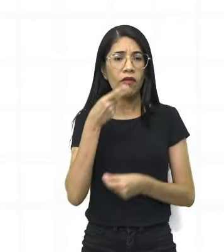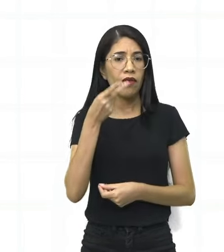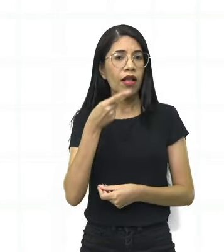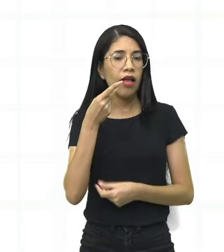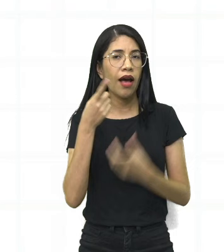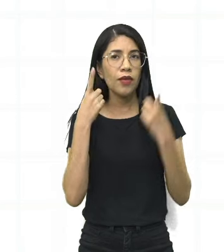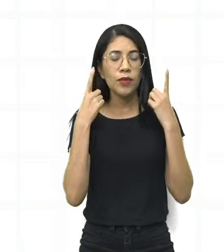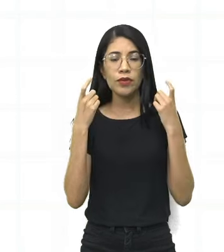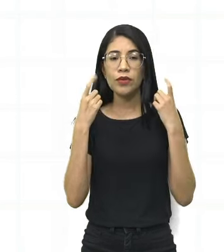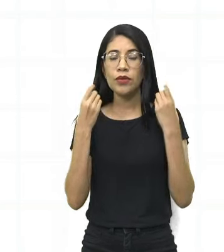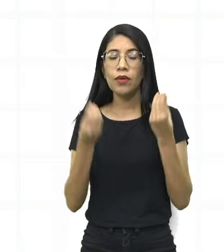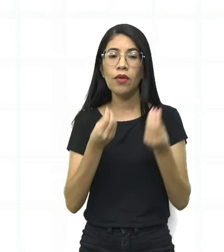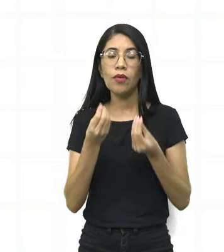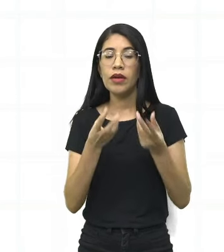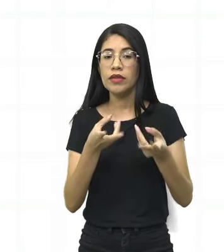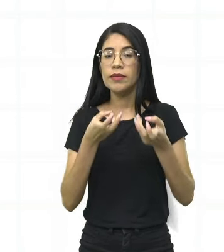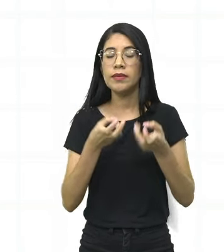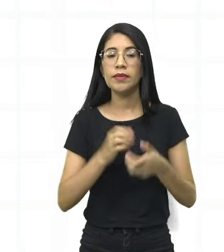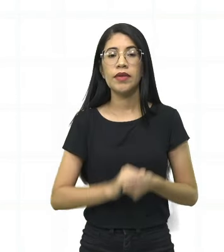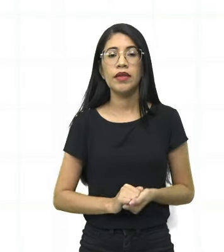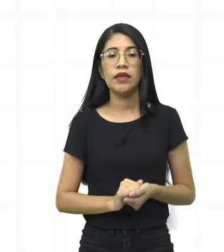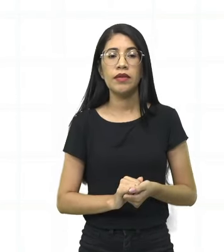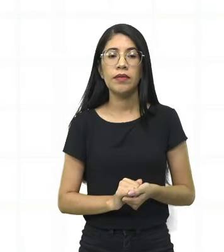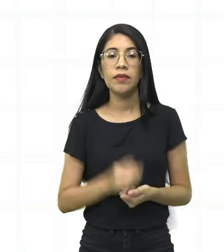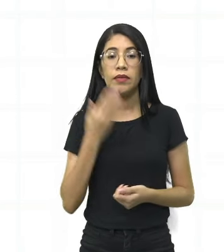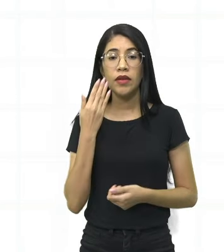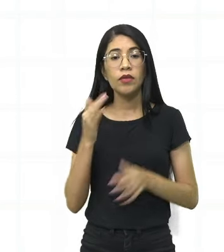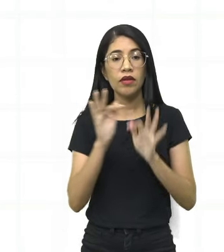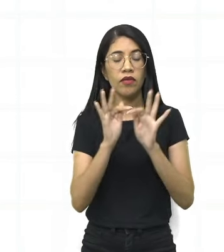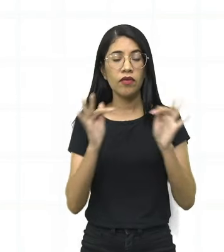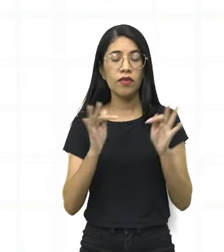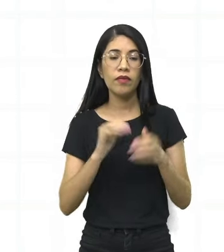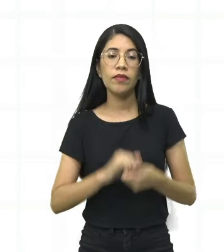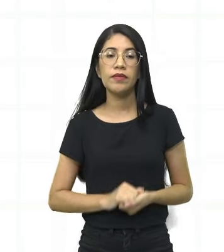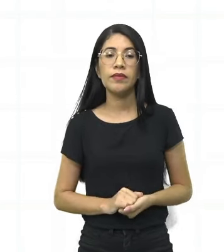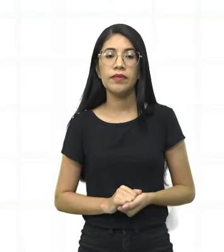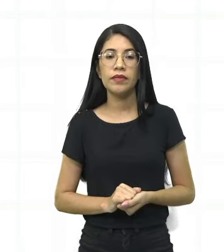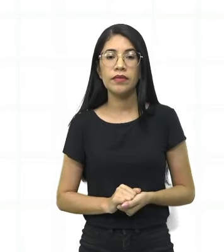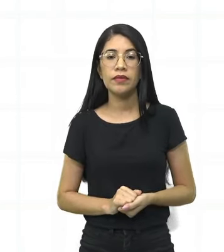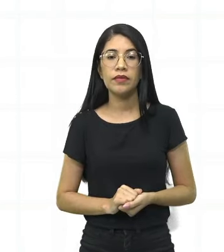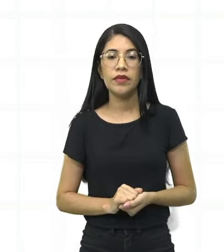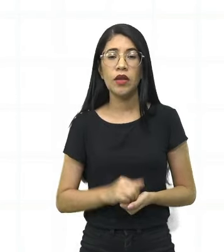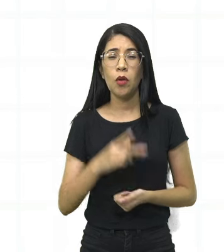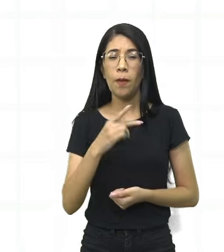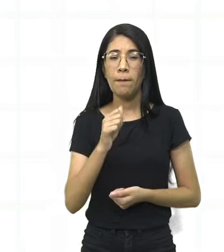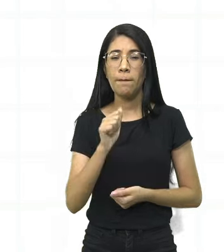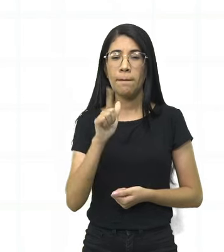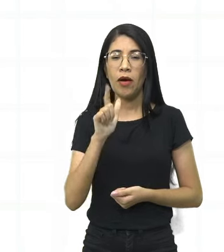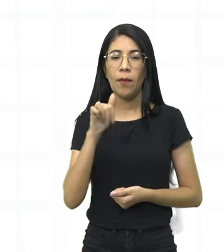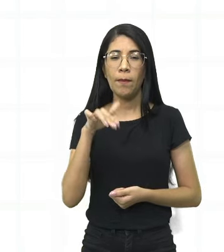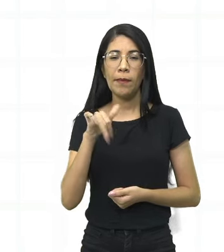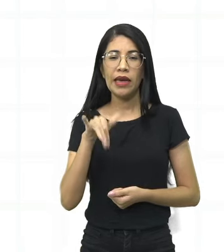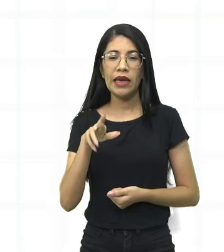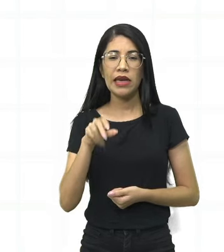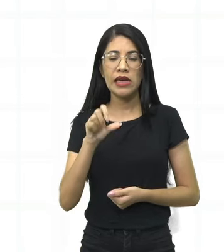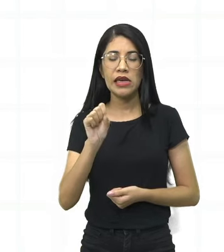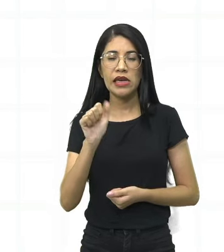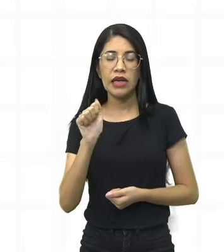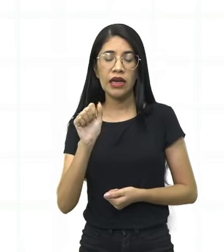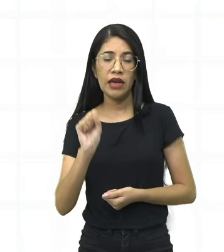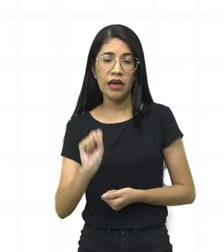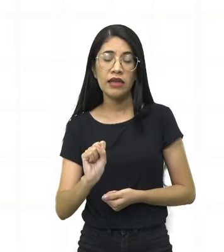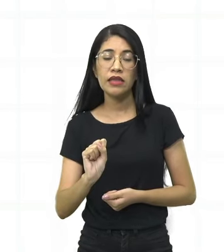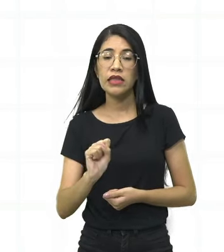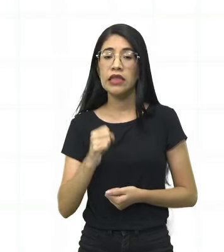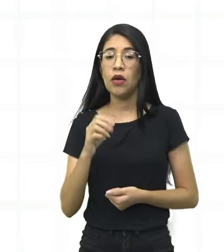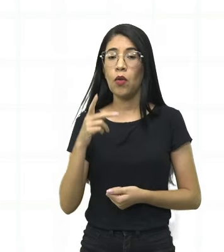sonoro. Minha terra tem palmeiras. Palmeiras, ó, meiras é a minha